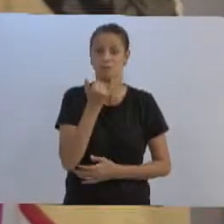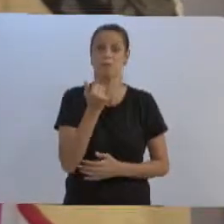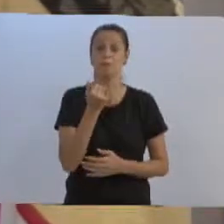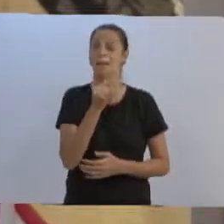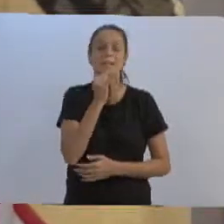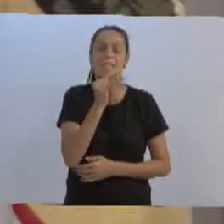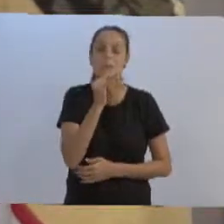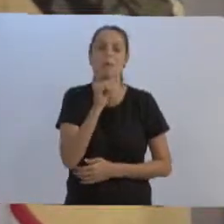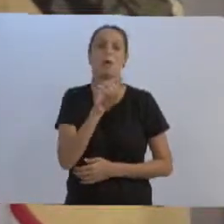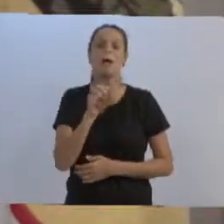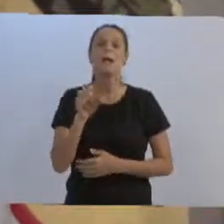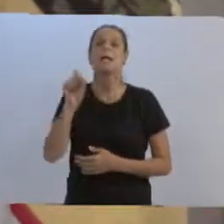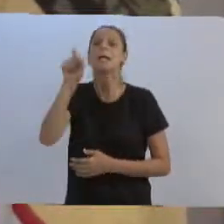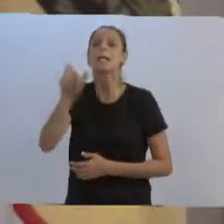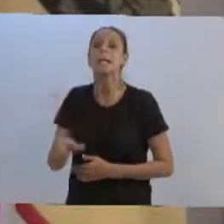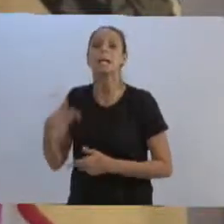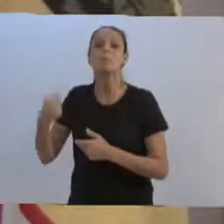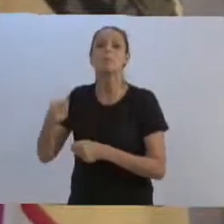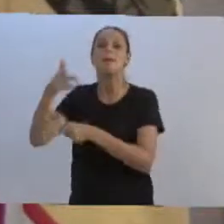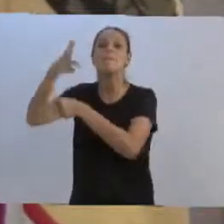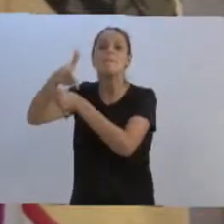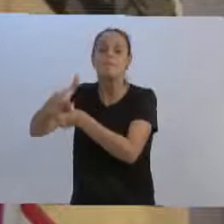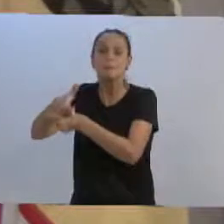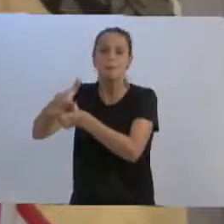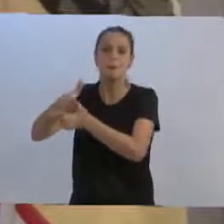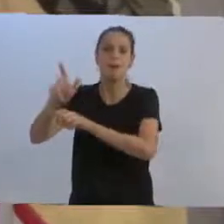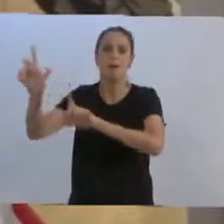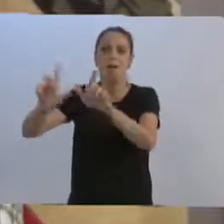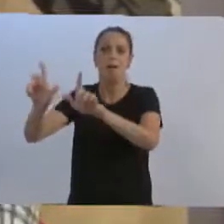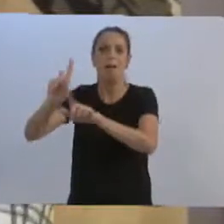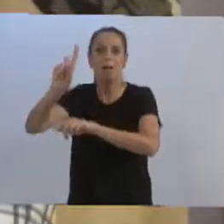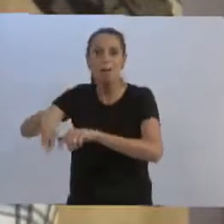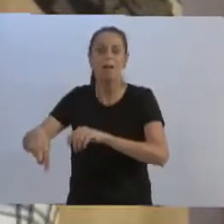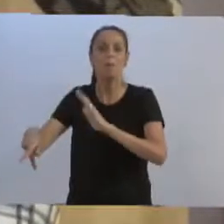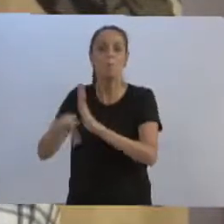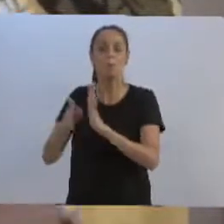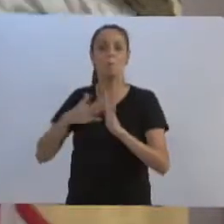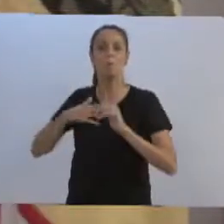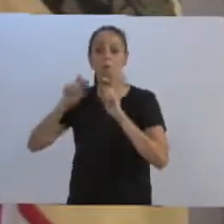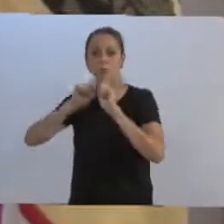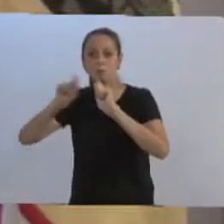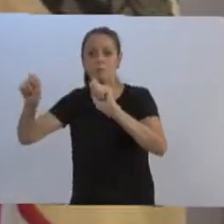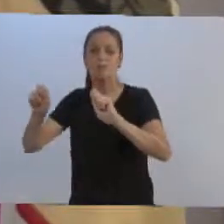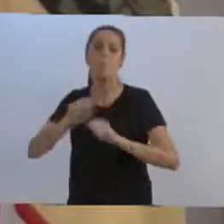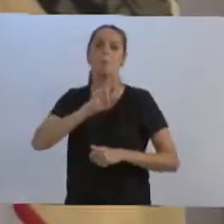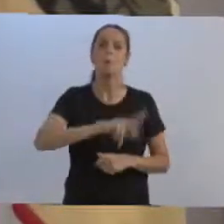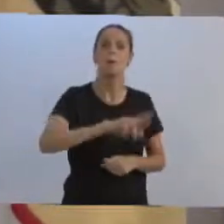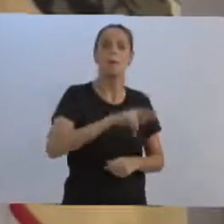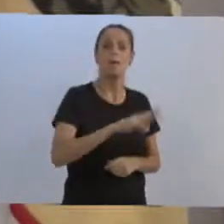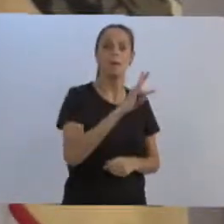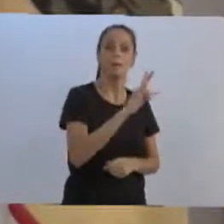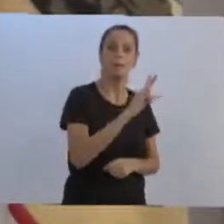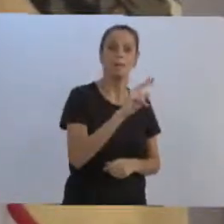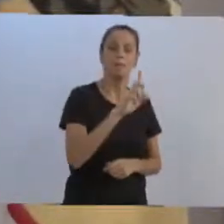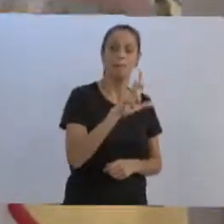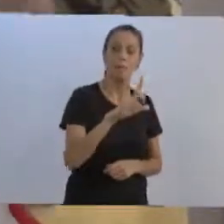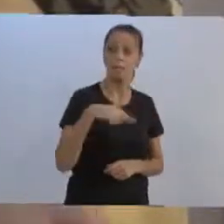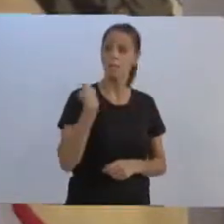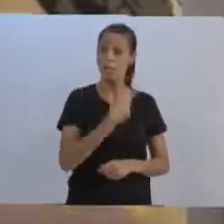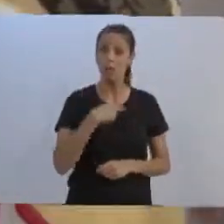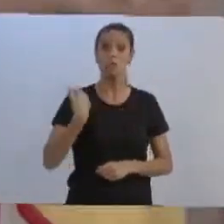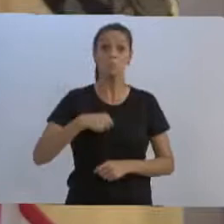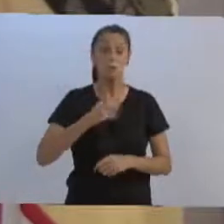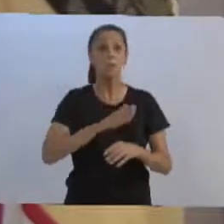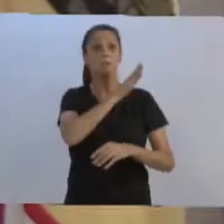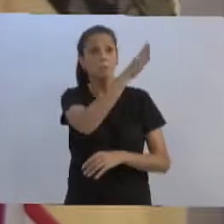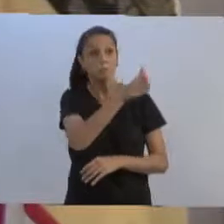Vai no nosso gabinete, eles estufam o peito. Eu não tenho que dar expediente. Eu tenho que estar na rua. Então, vá para a rua fazer as